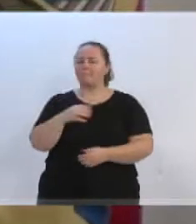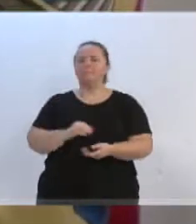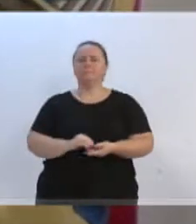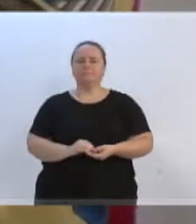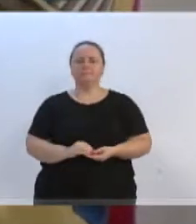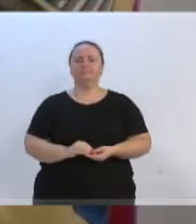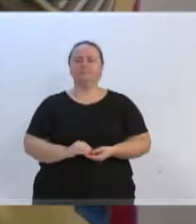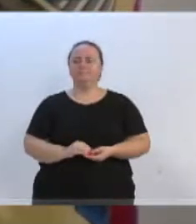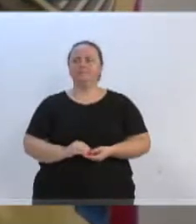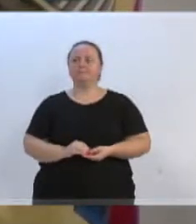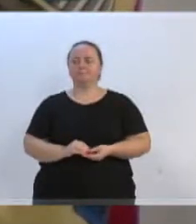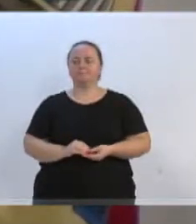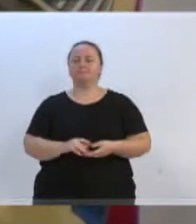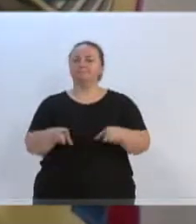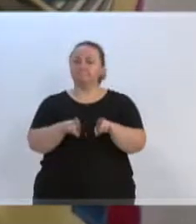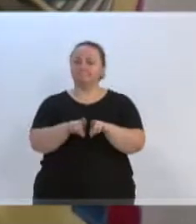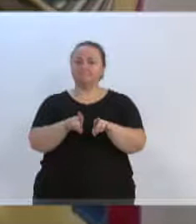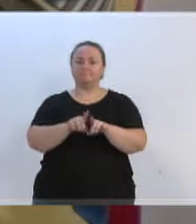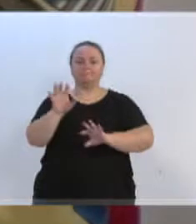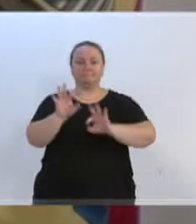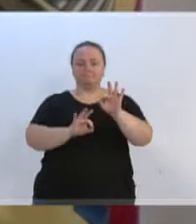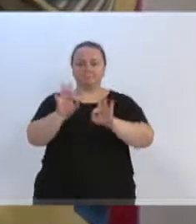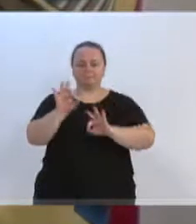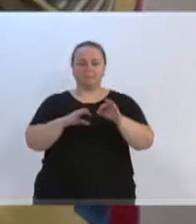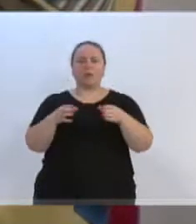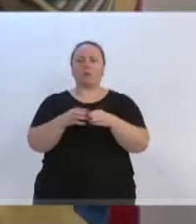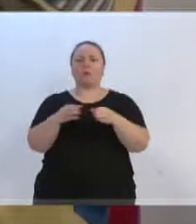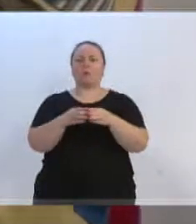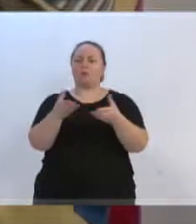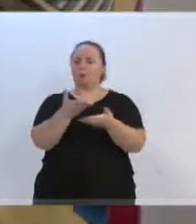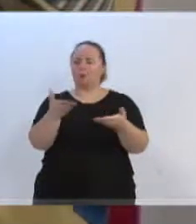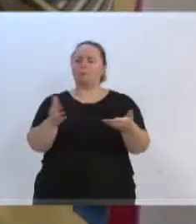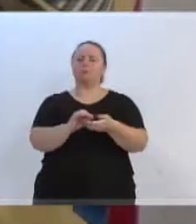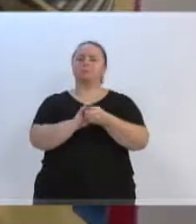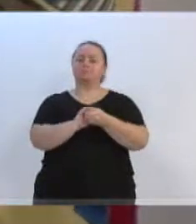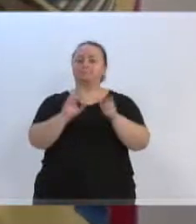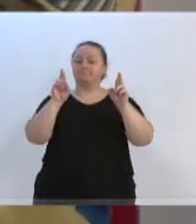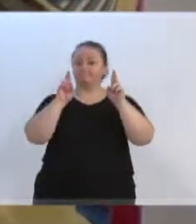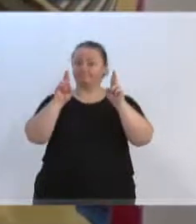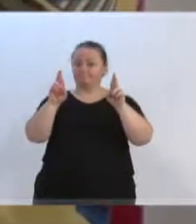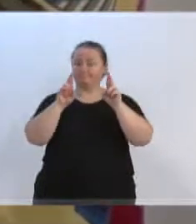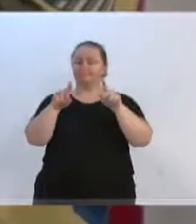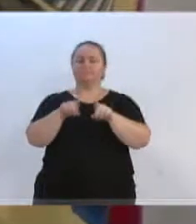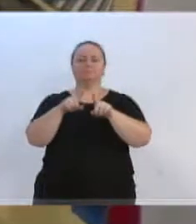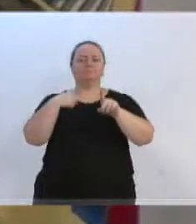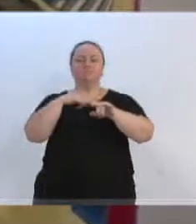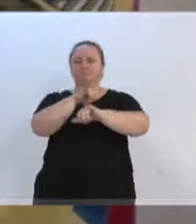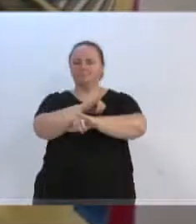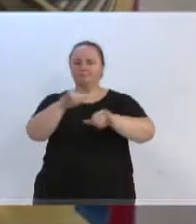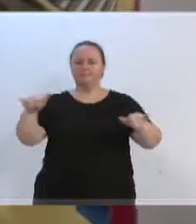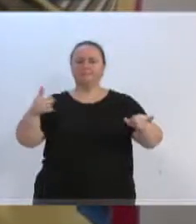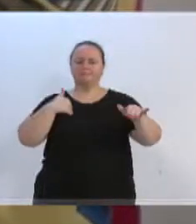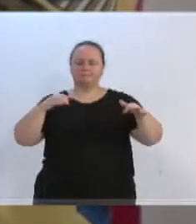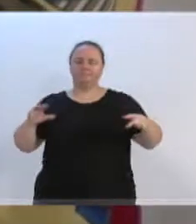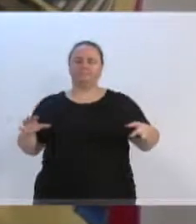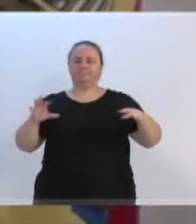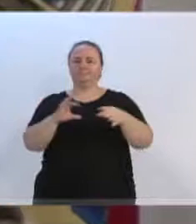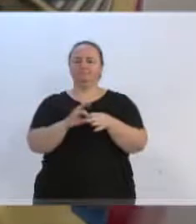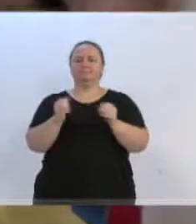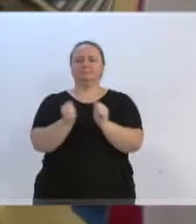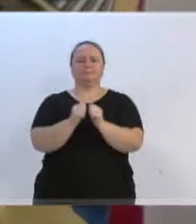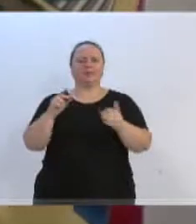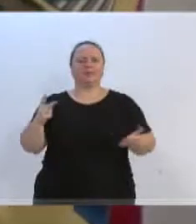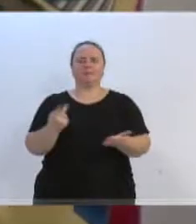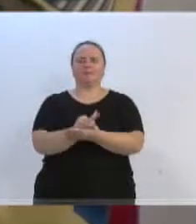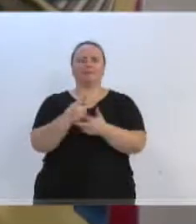parte da organização da turma que fez isso aí. Espero e falei para eles também que sou parceiro para que façam mais eventos como esse